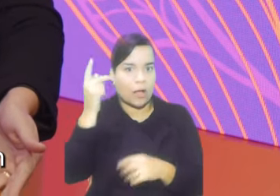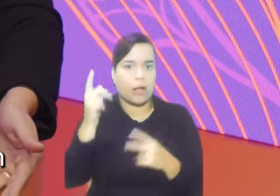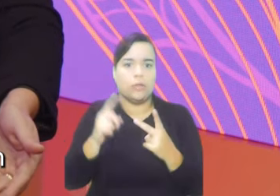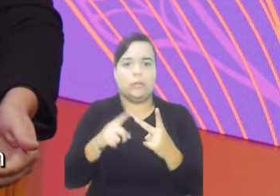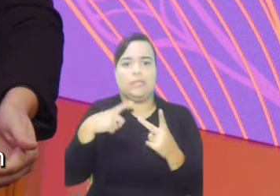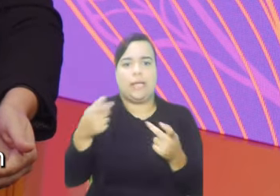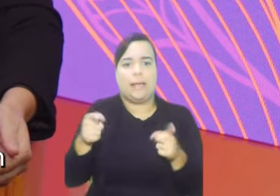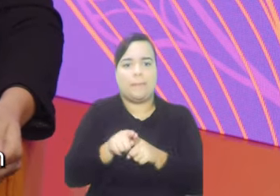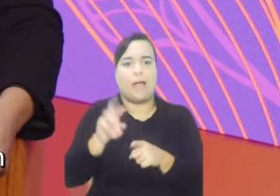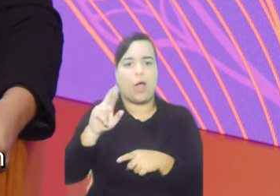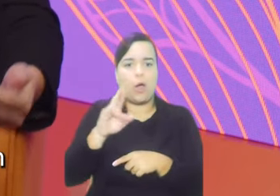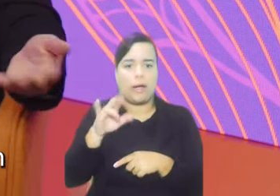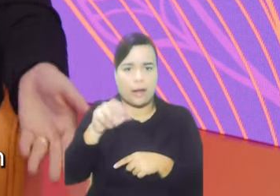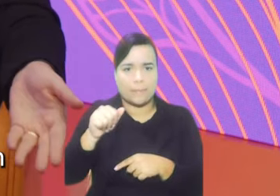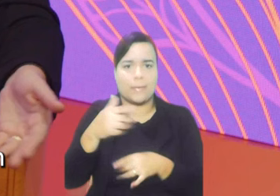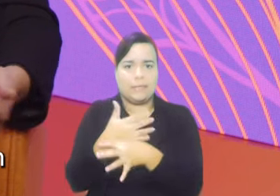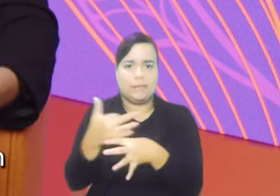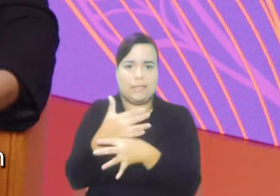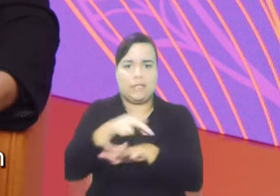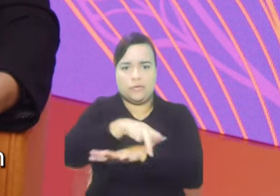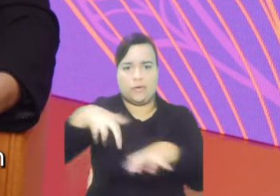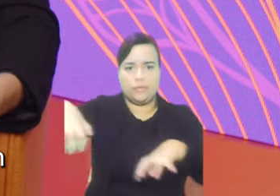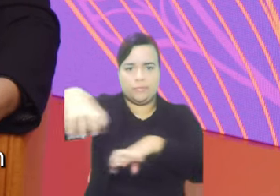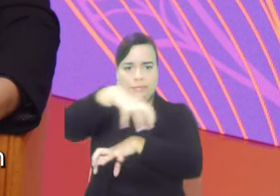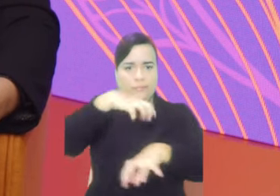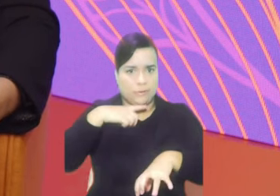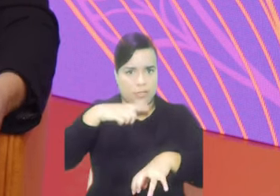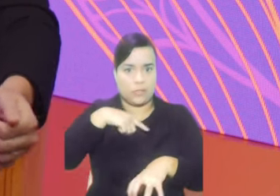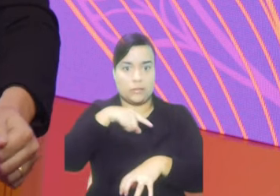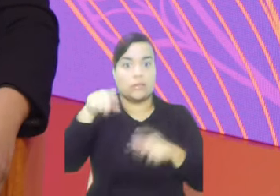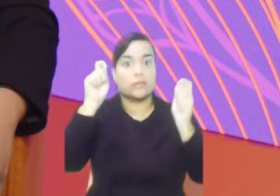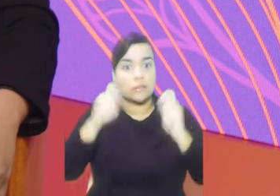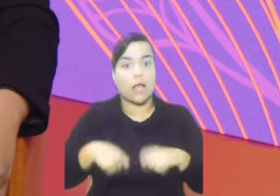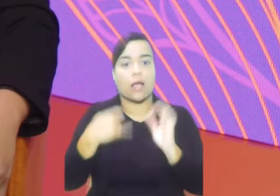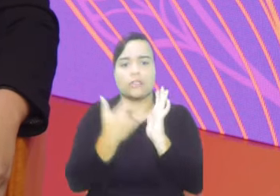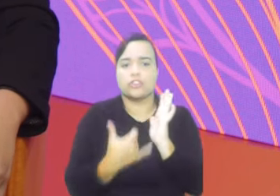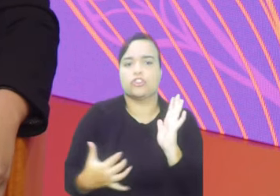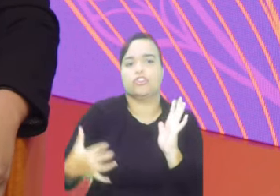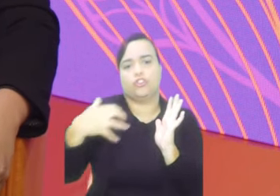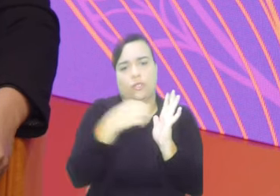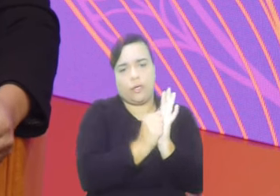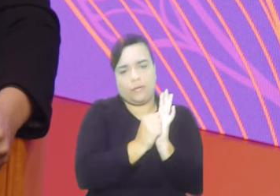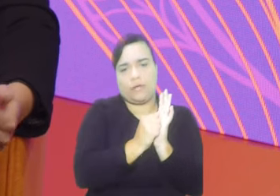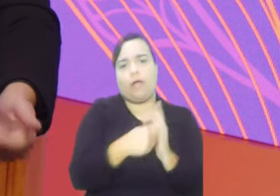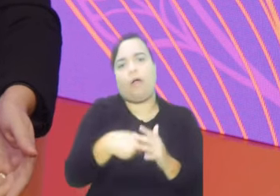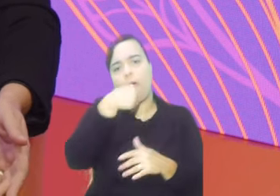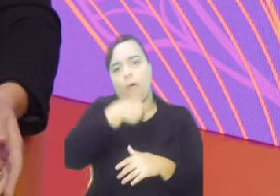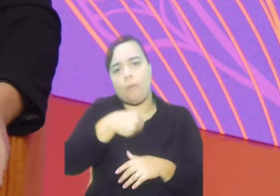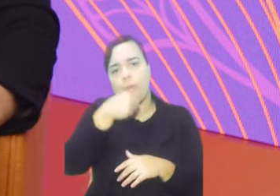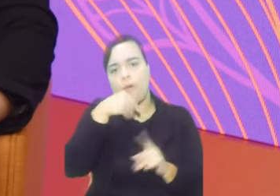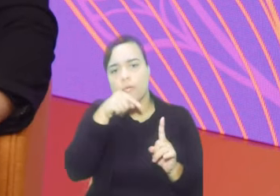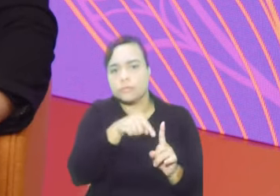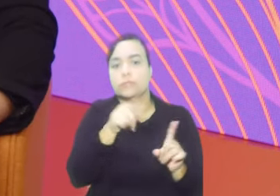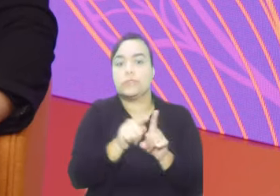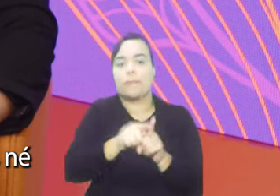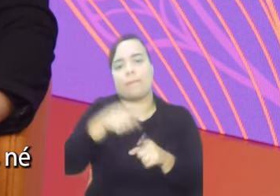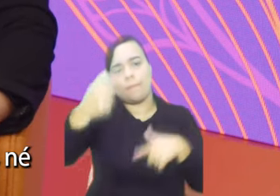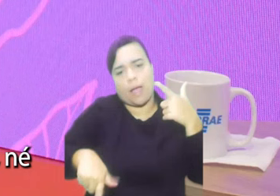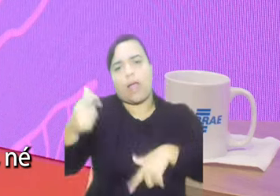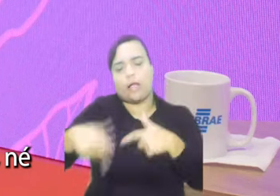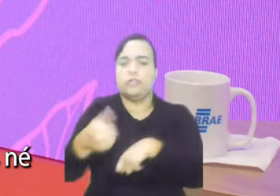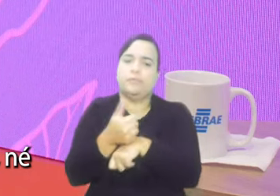para que ela possa se inscrever nessa oportunidade e em outras também oportunidades de formações de capacitação profissional.